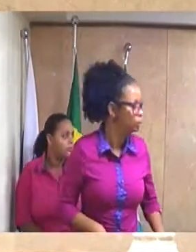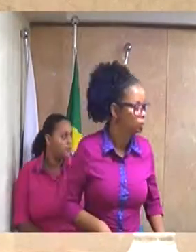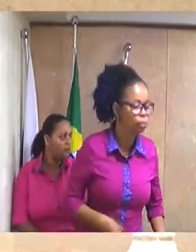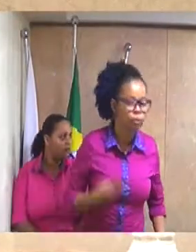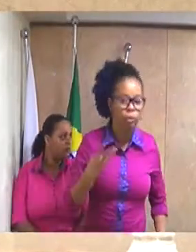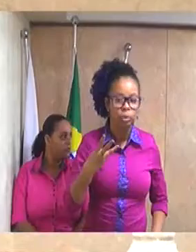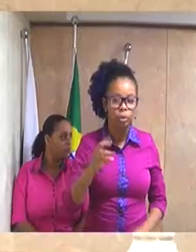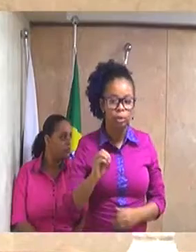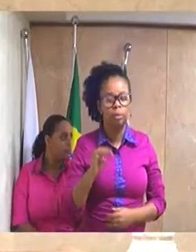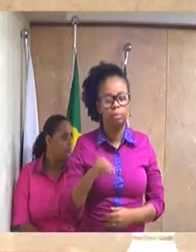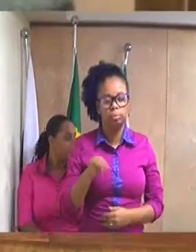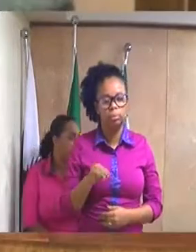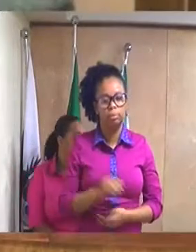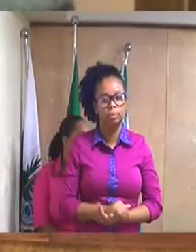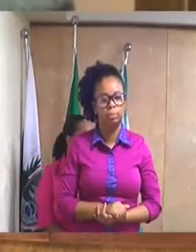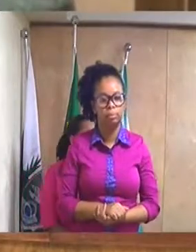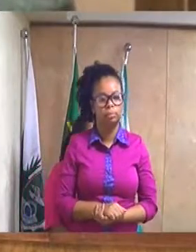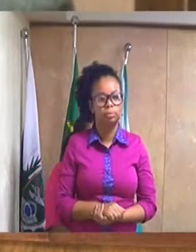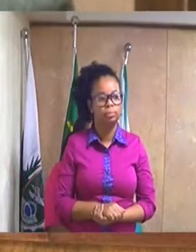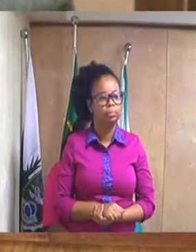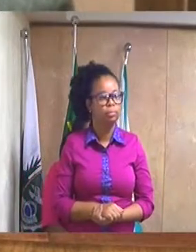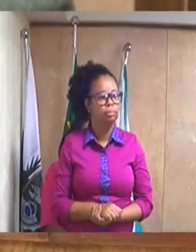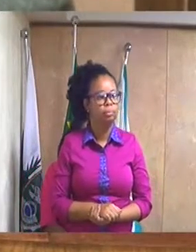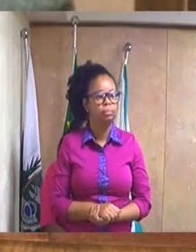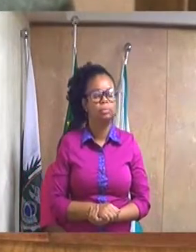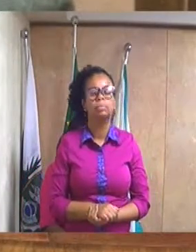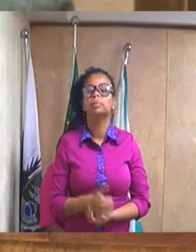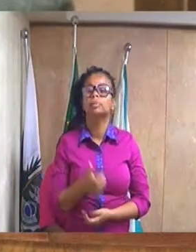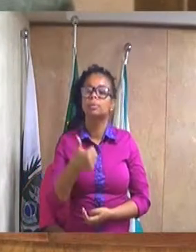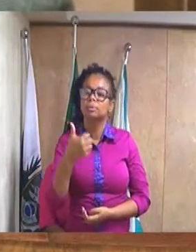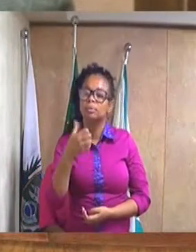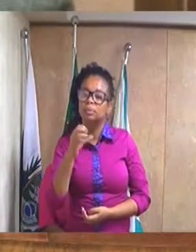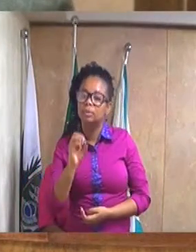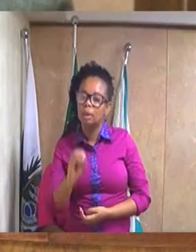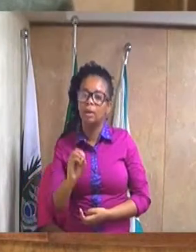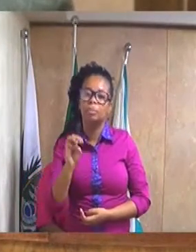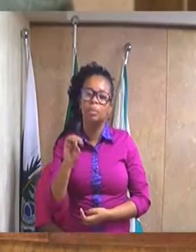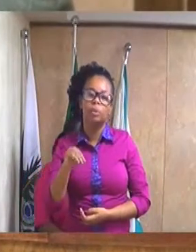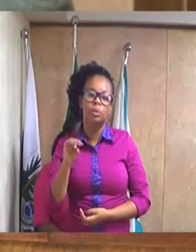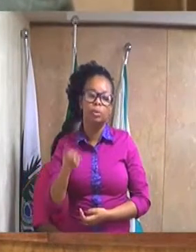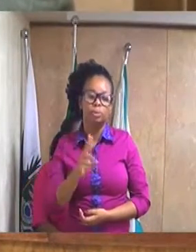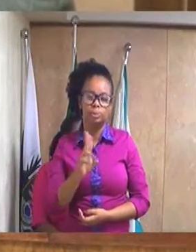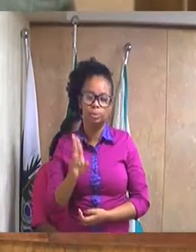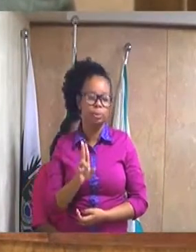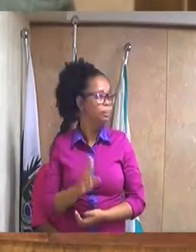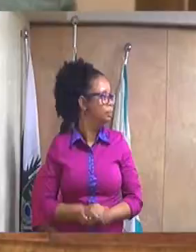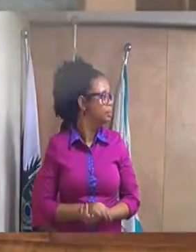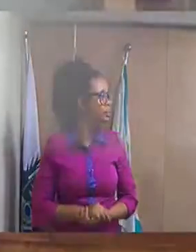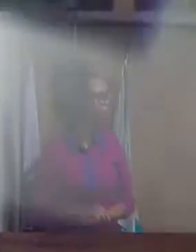presidente,